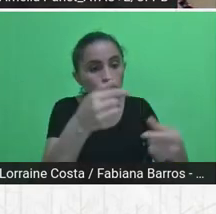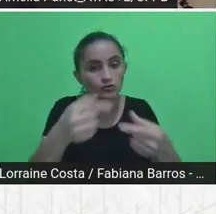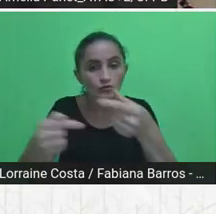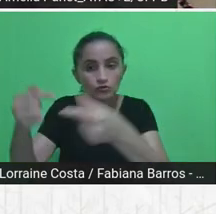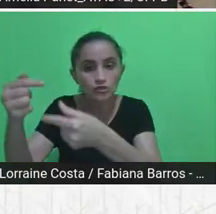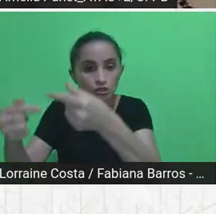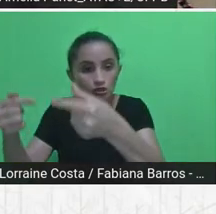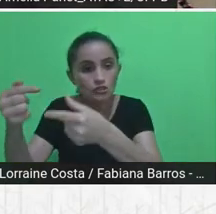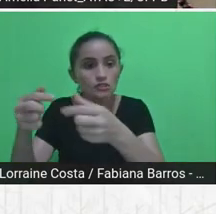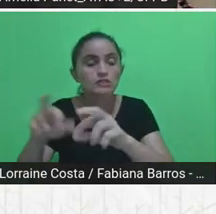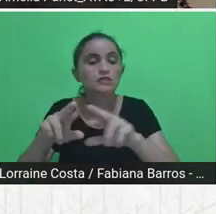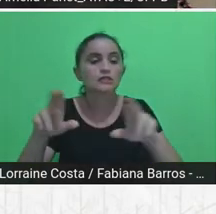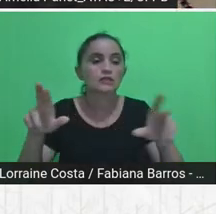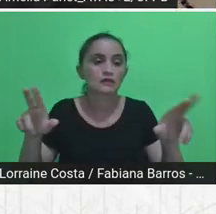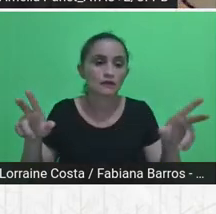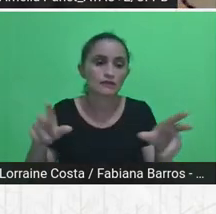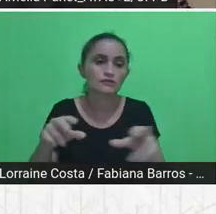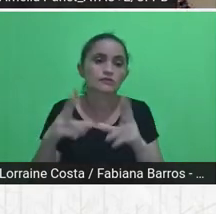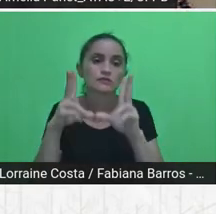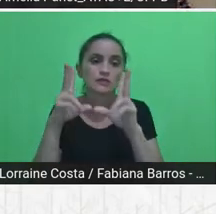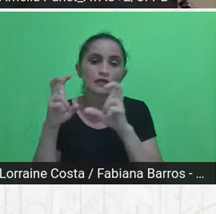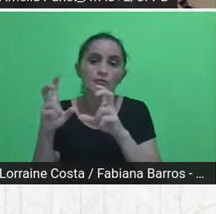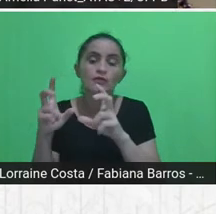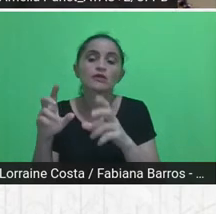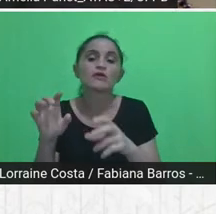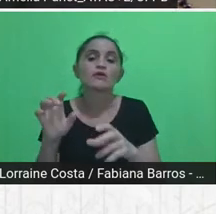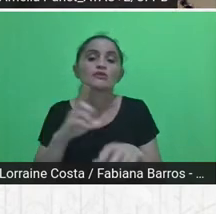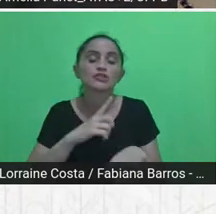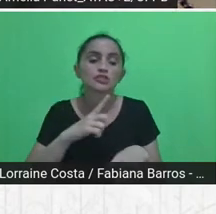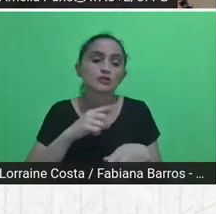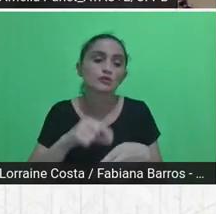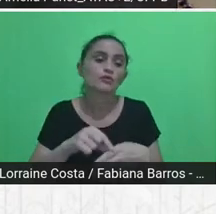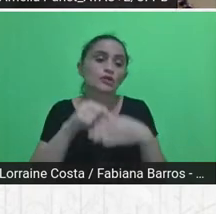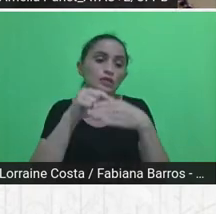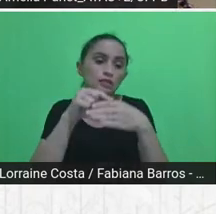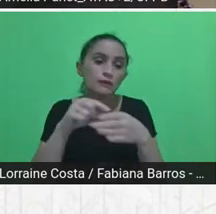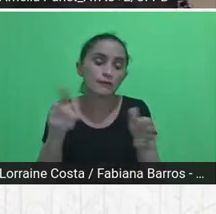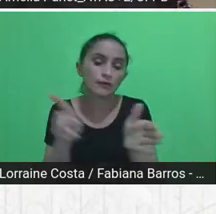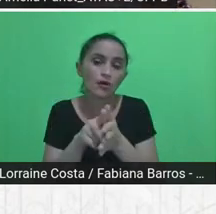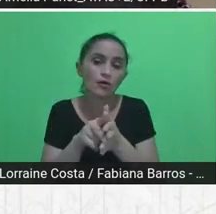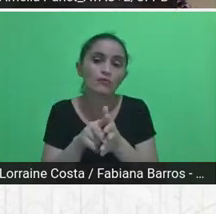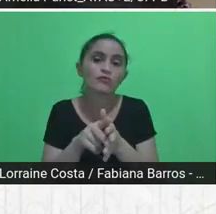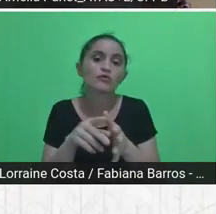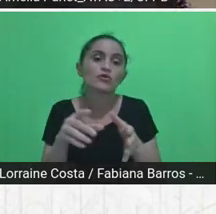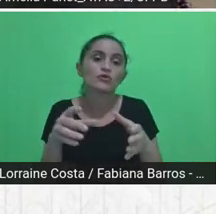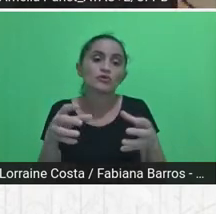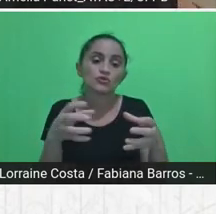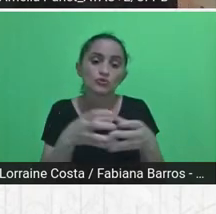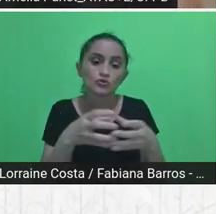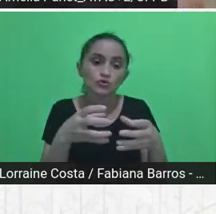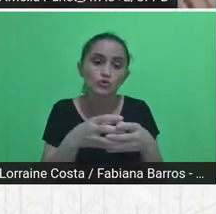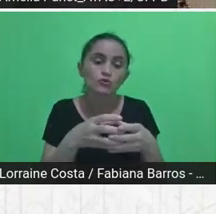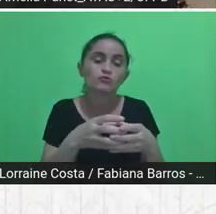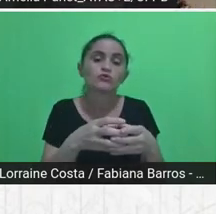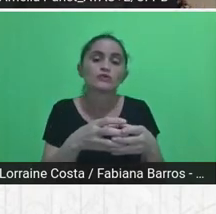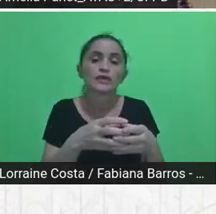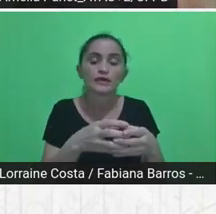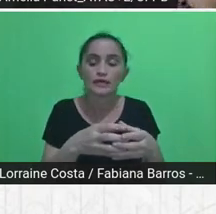a grande responsabilidade de passar a síntese daquela discussão do menor grupo para o grupo seguinte,